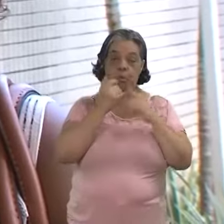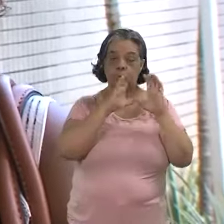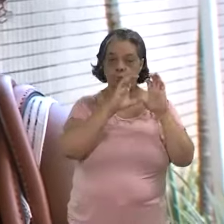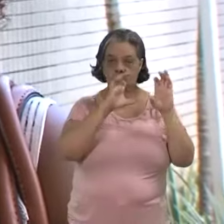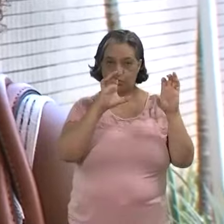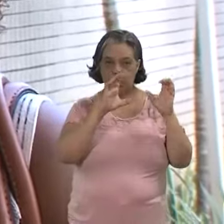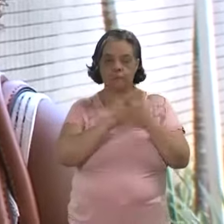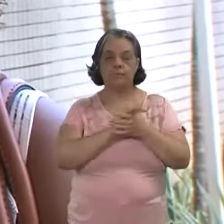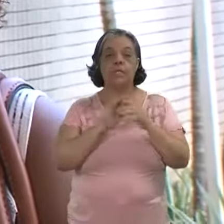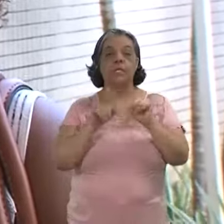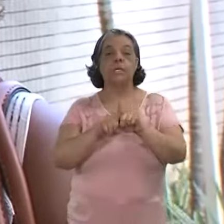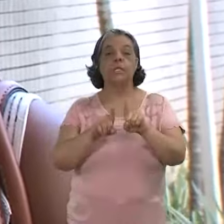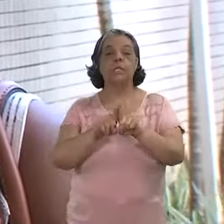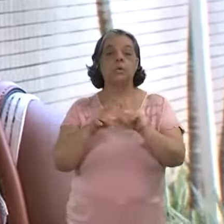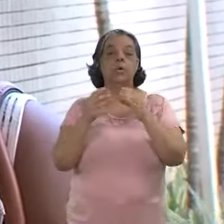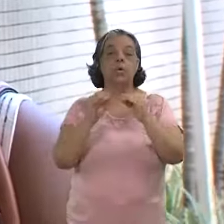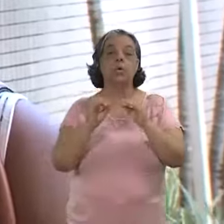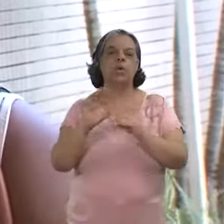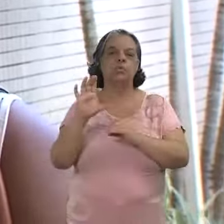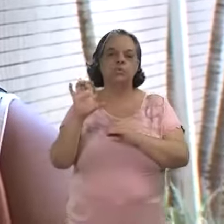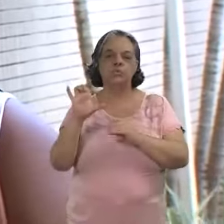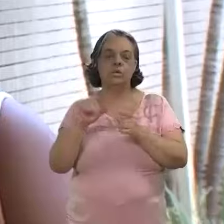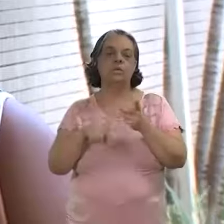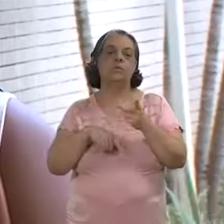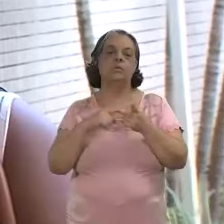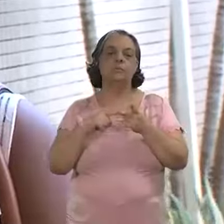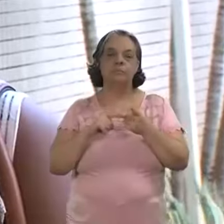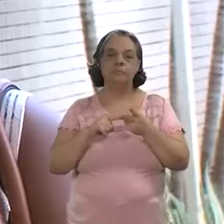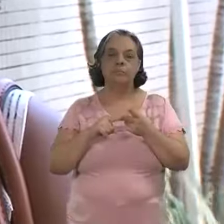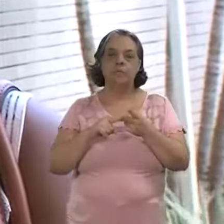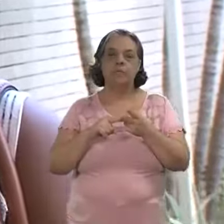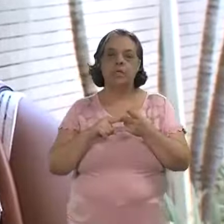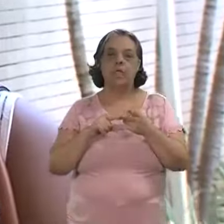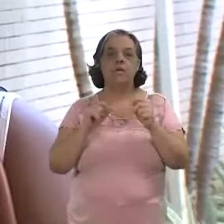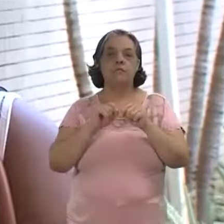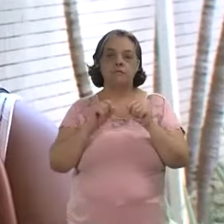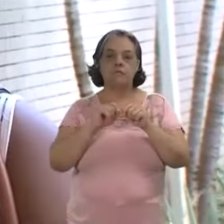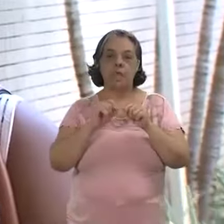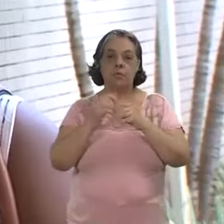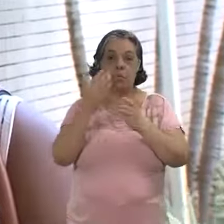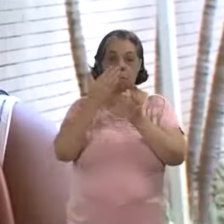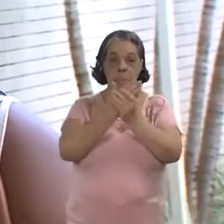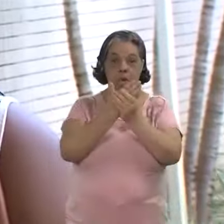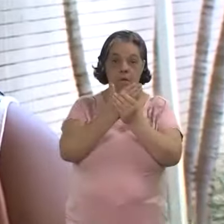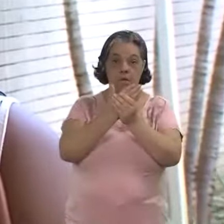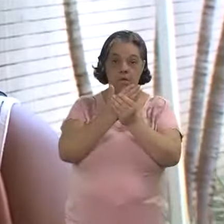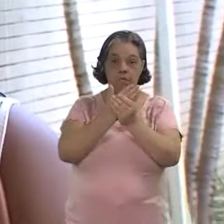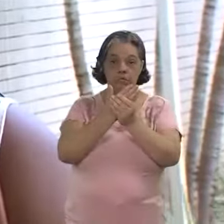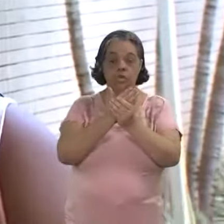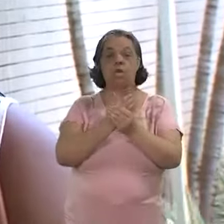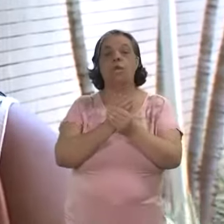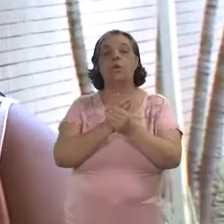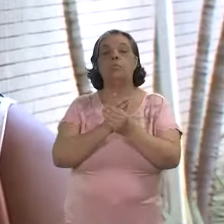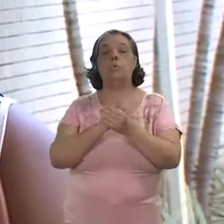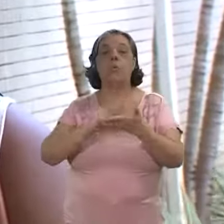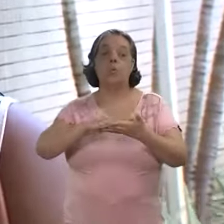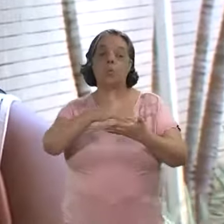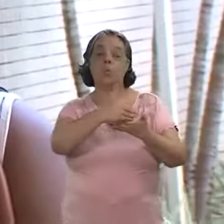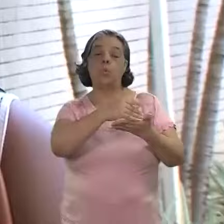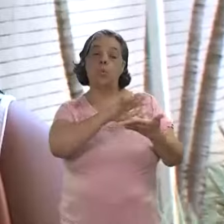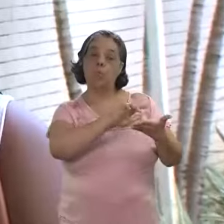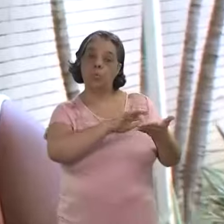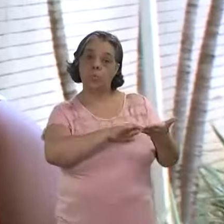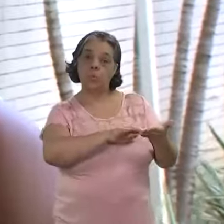celular, nas nuvens e também coloco no Instagram faço uma pasta no notebook,